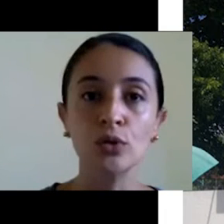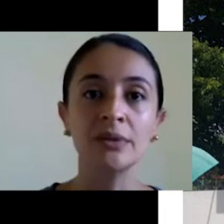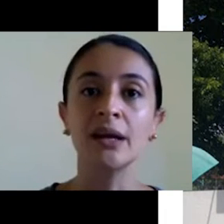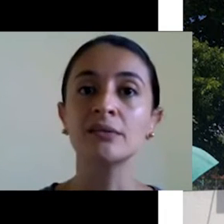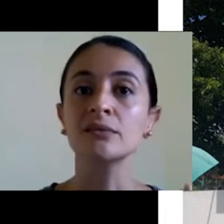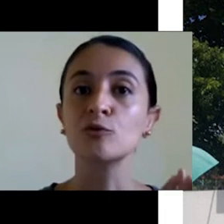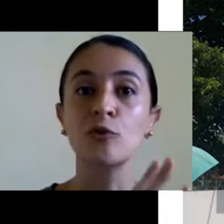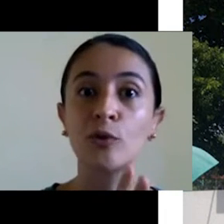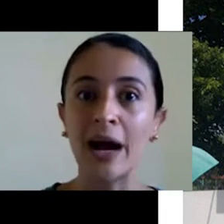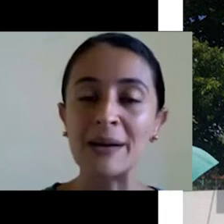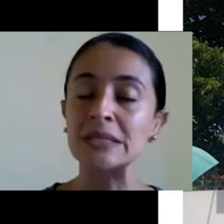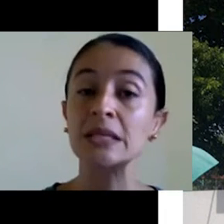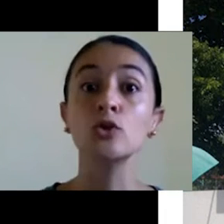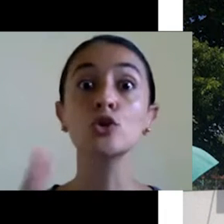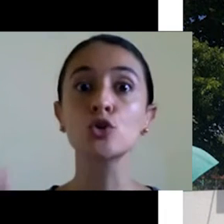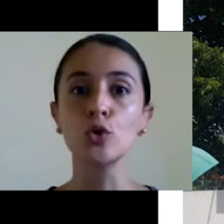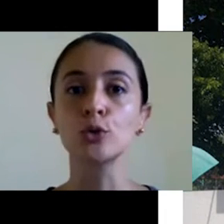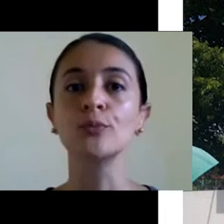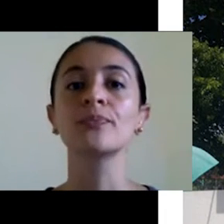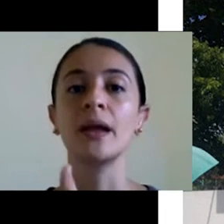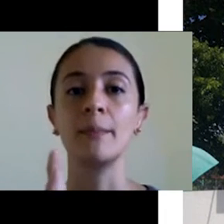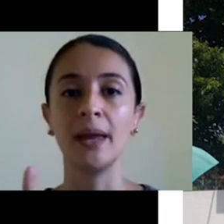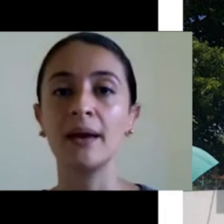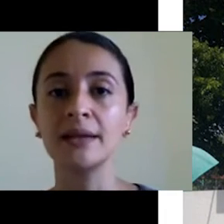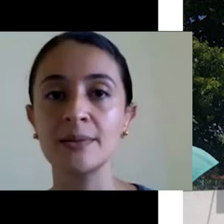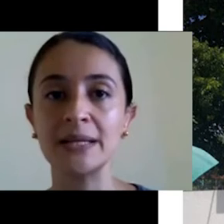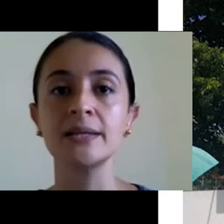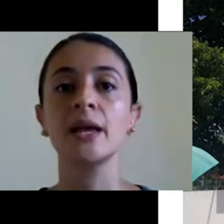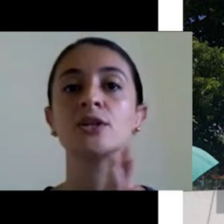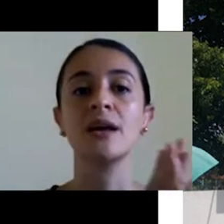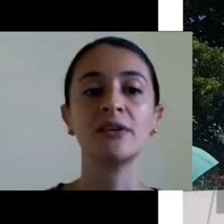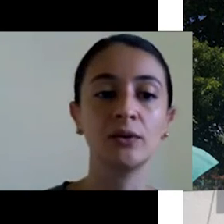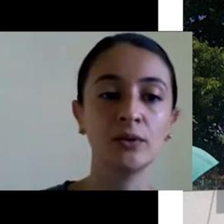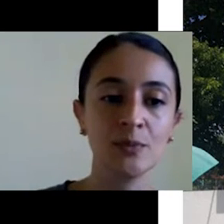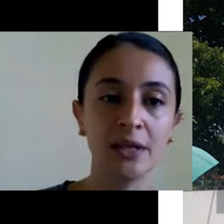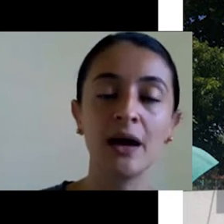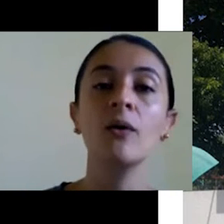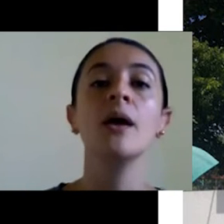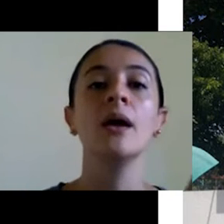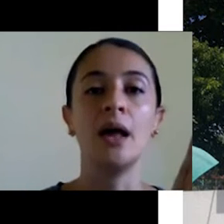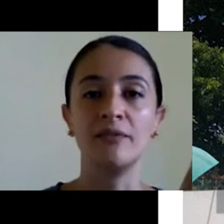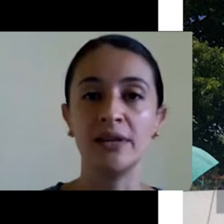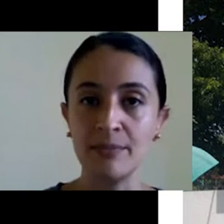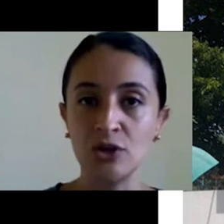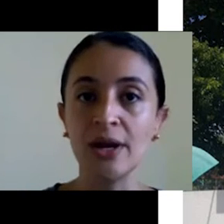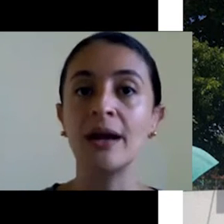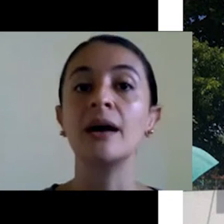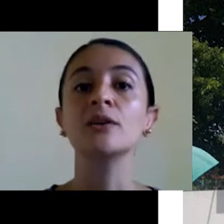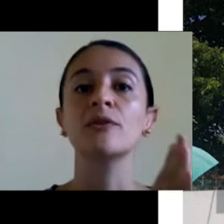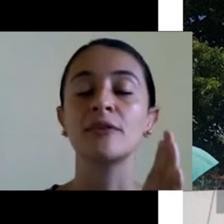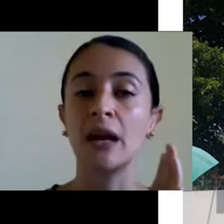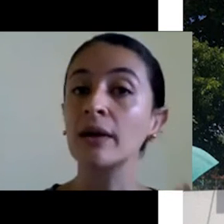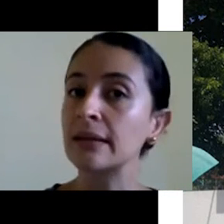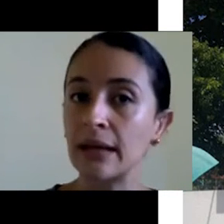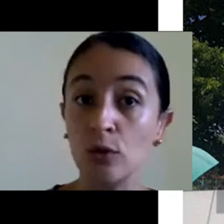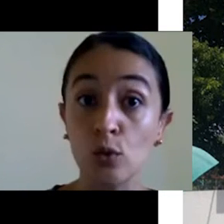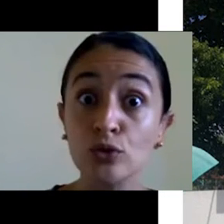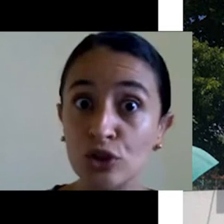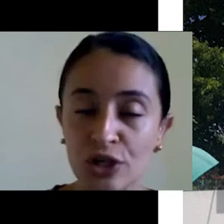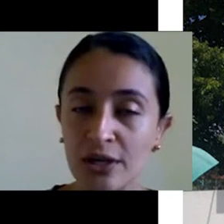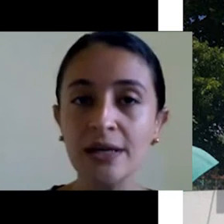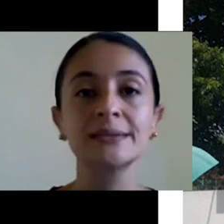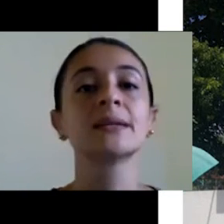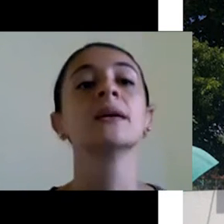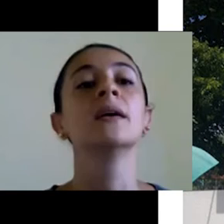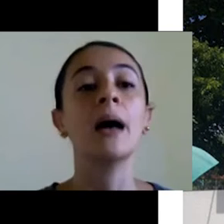não se cuidou, né? Não foi no CAPS, entrou em surto. Aí pega esse paciente, leva lá no hospital. Aí ele vai ser dedicado. Vai ficar lá internado